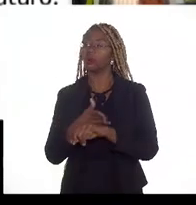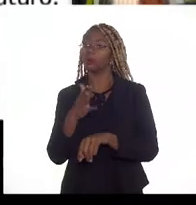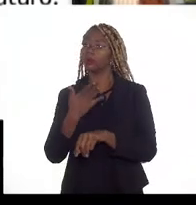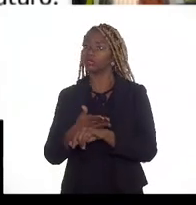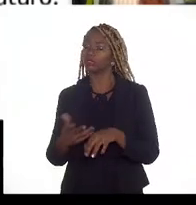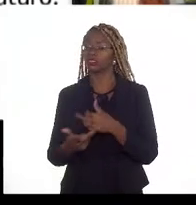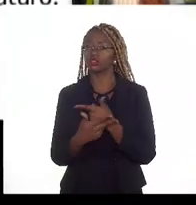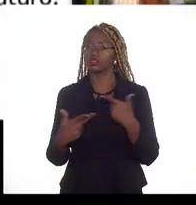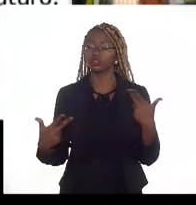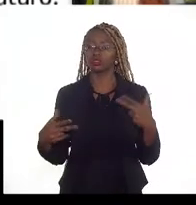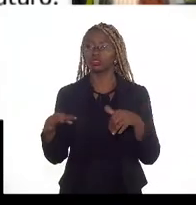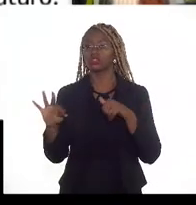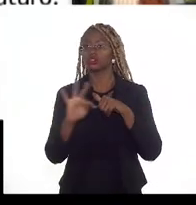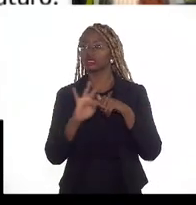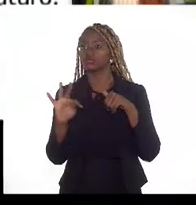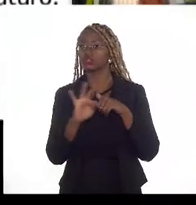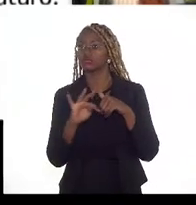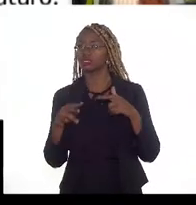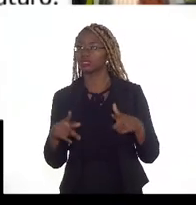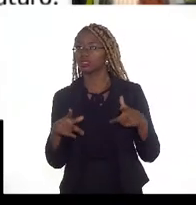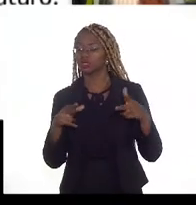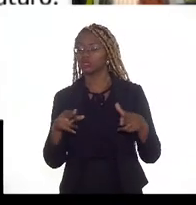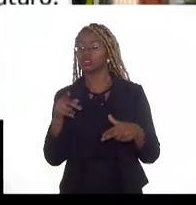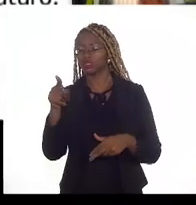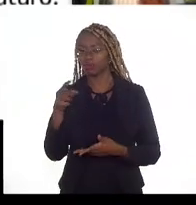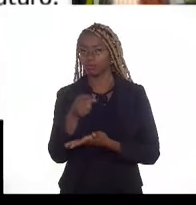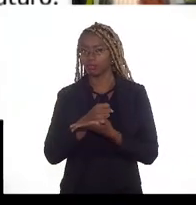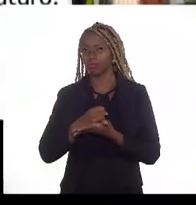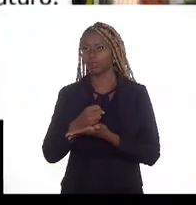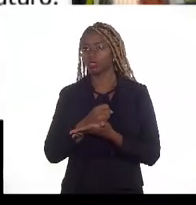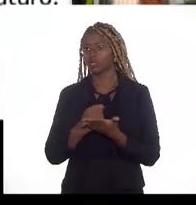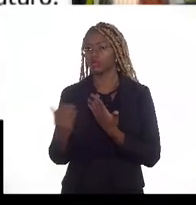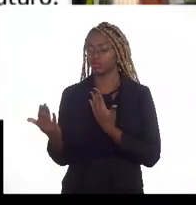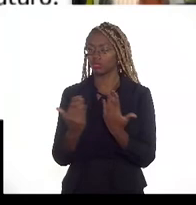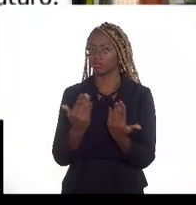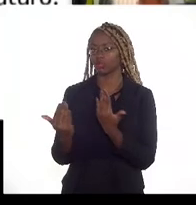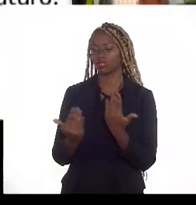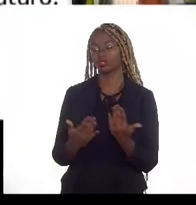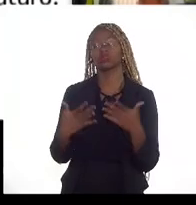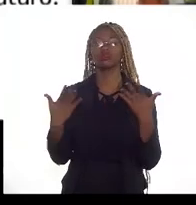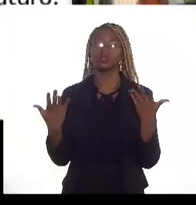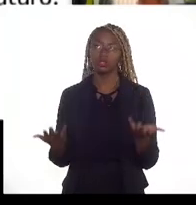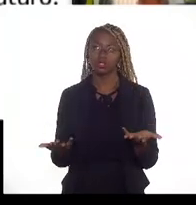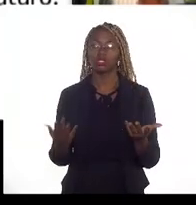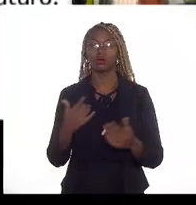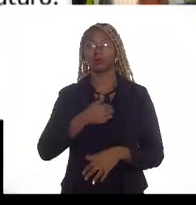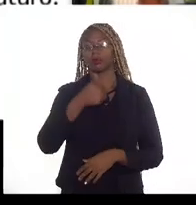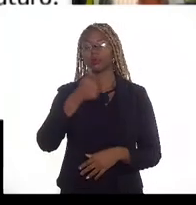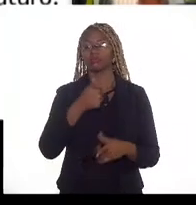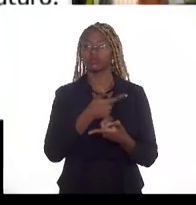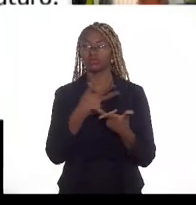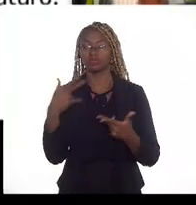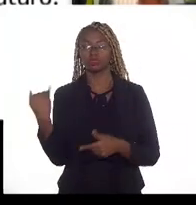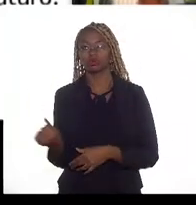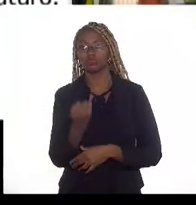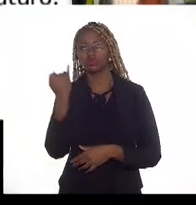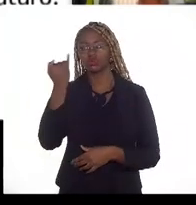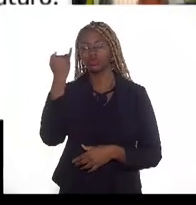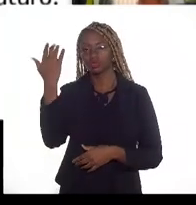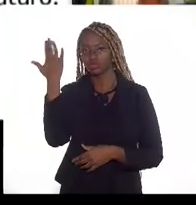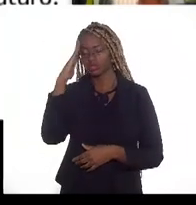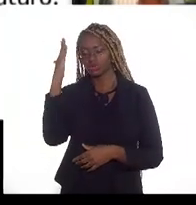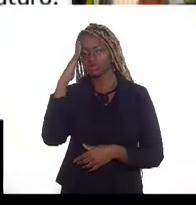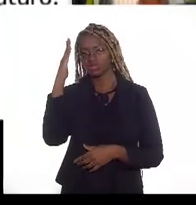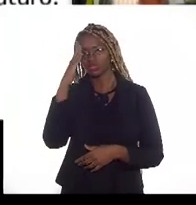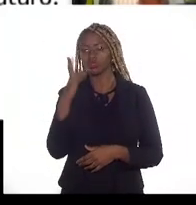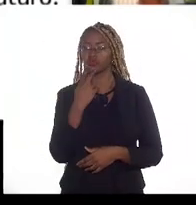técnicas como um pilar dessas comparações. Então, a primeira questão fundamental a ser entendida é o conceito de